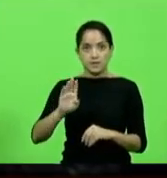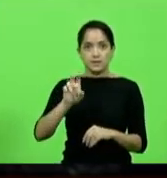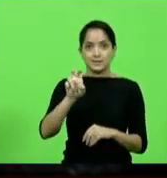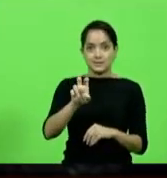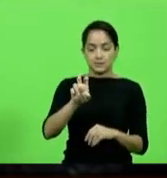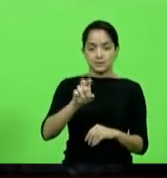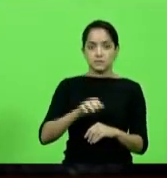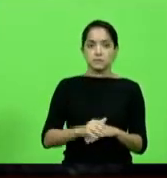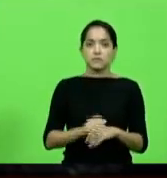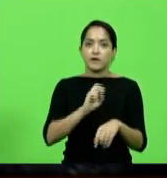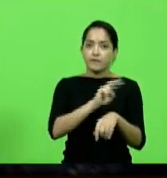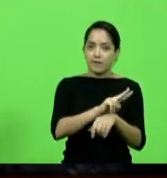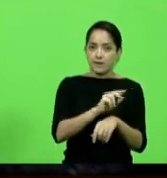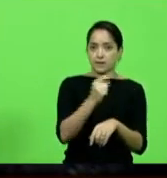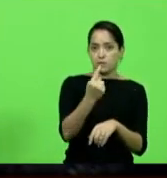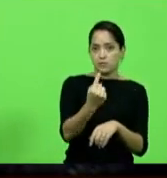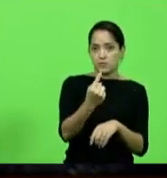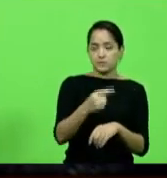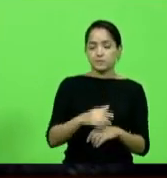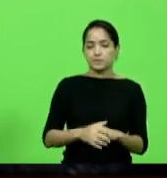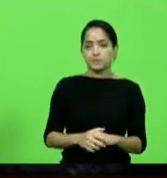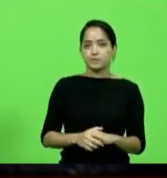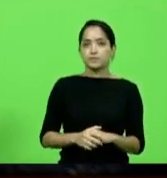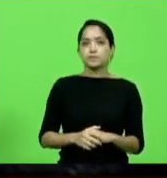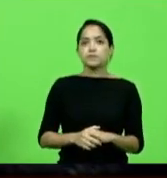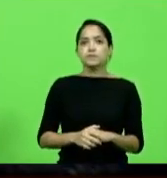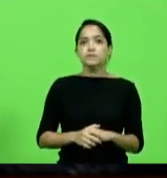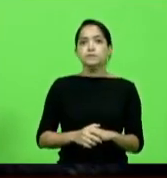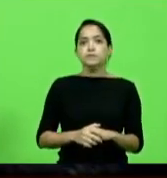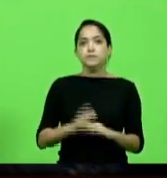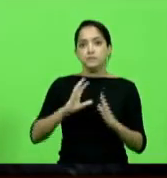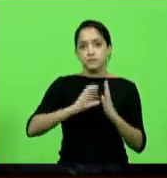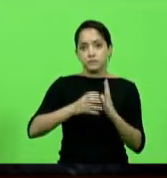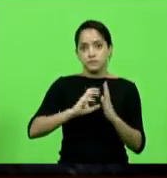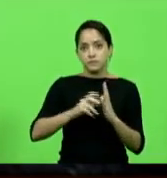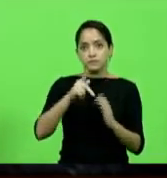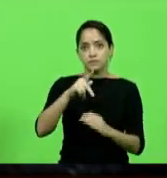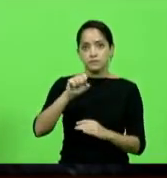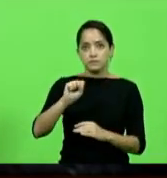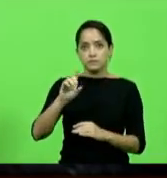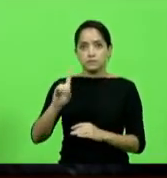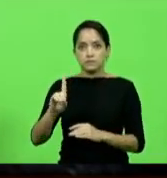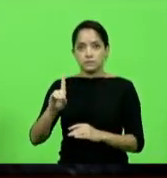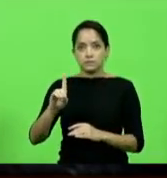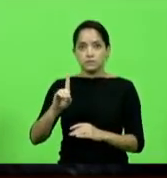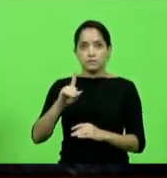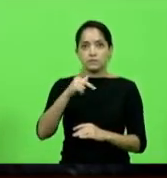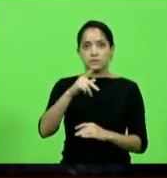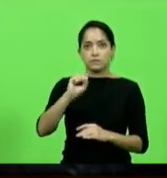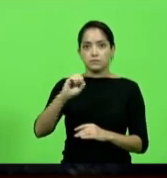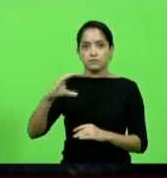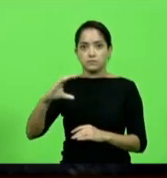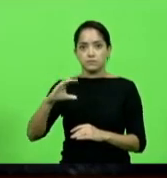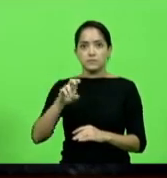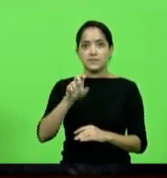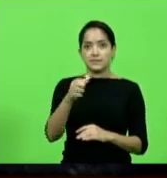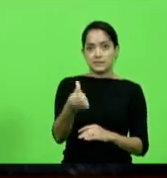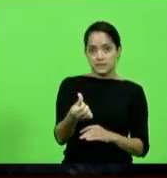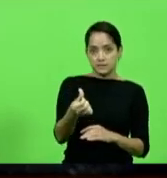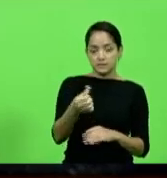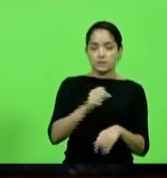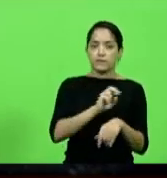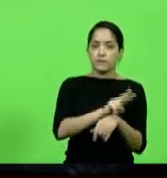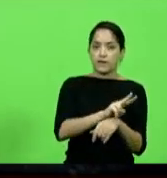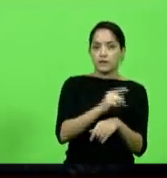membros, uma vaga. Bloco Social Democrático, PSD e PSC, seis membros,